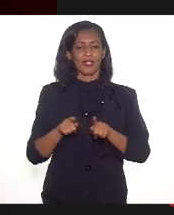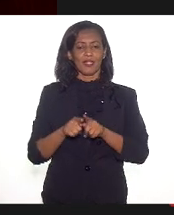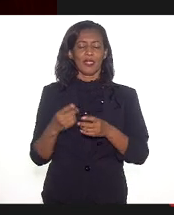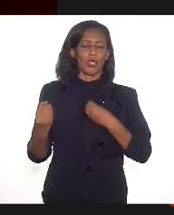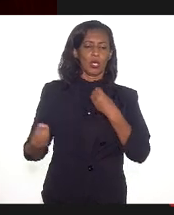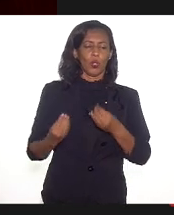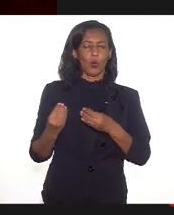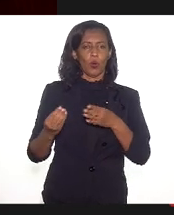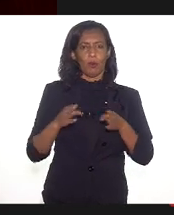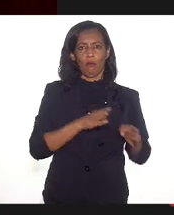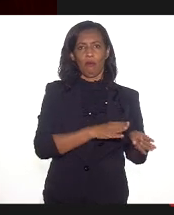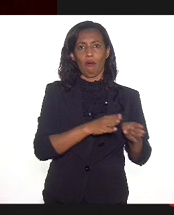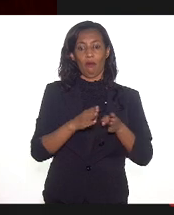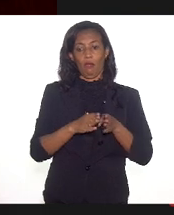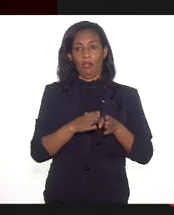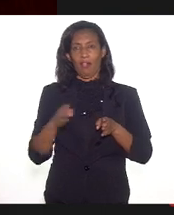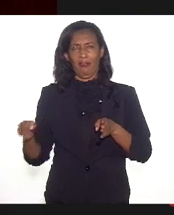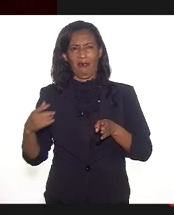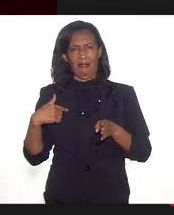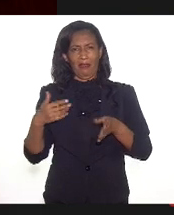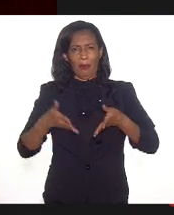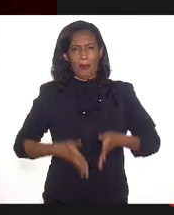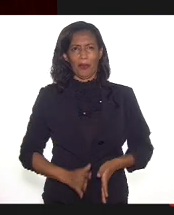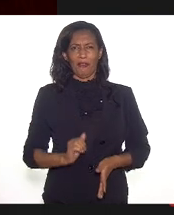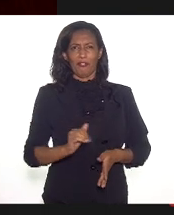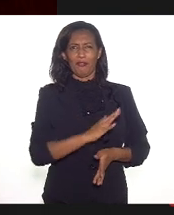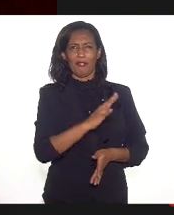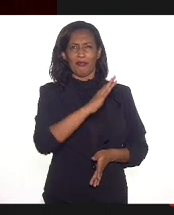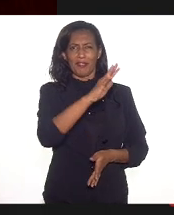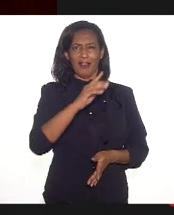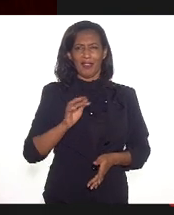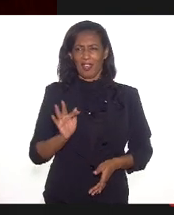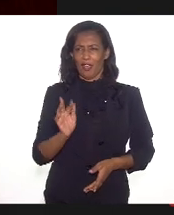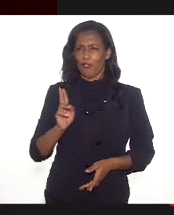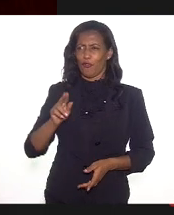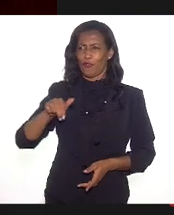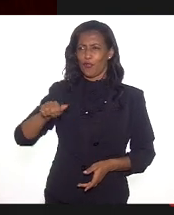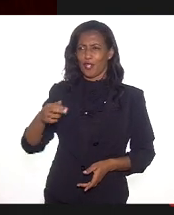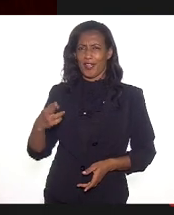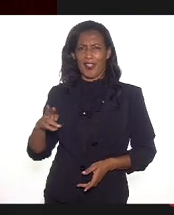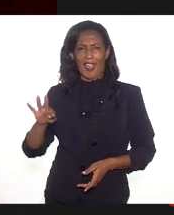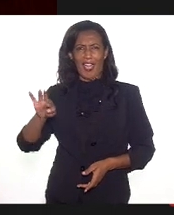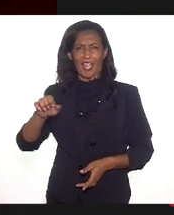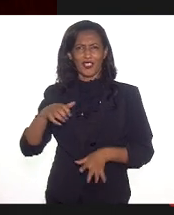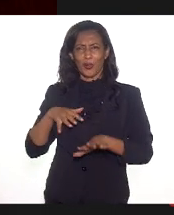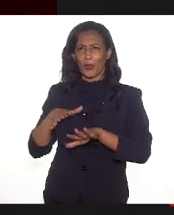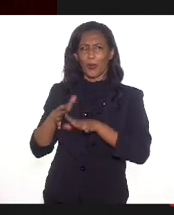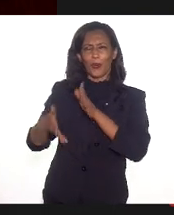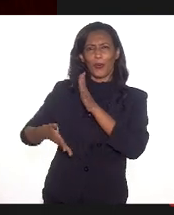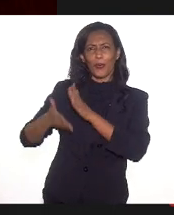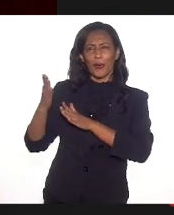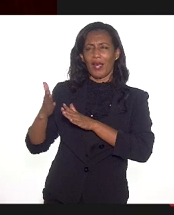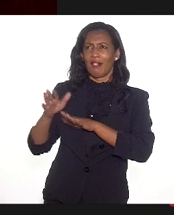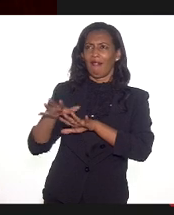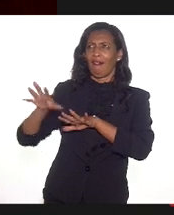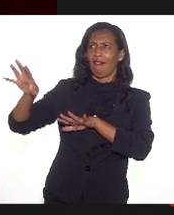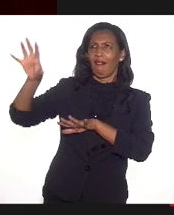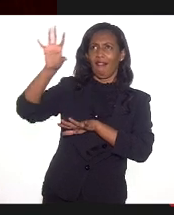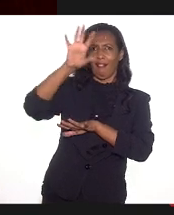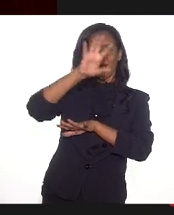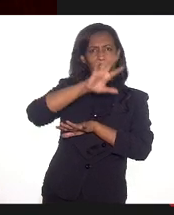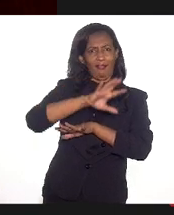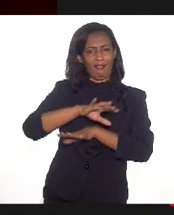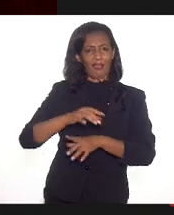passei pela Funarte, né? Eu favelado na Funarte e indo aí para várias cidades e essa discussão